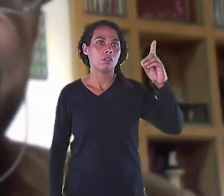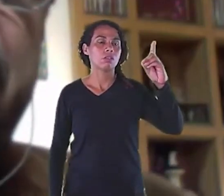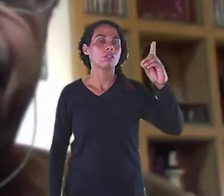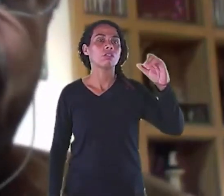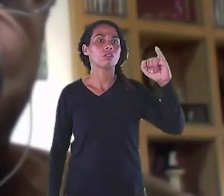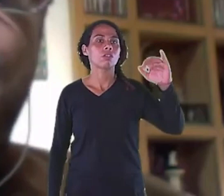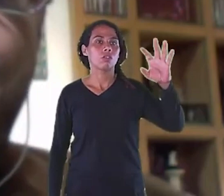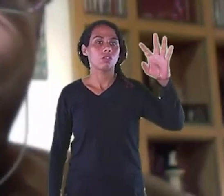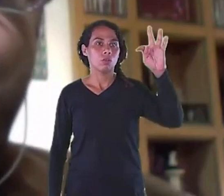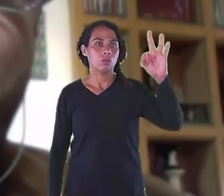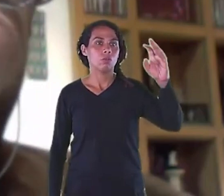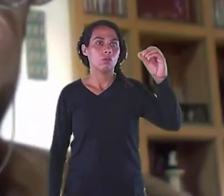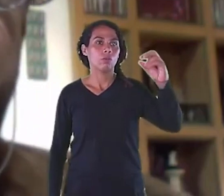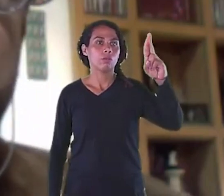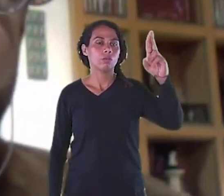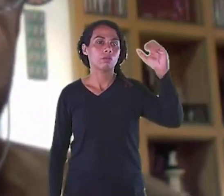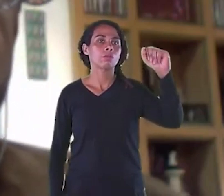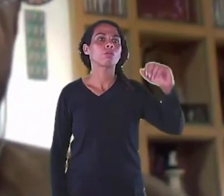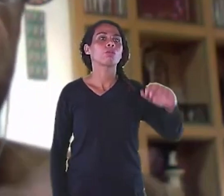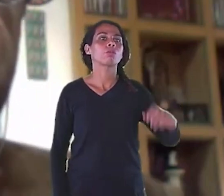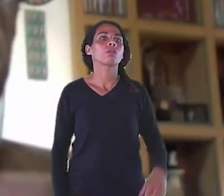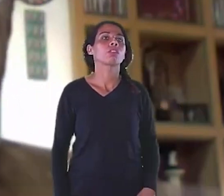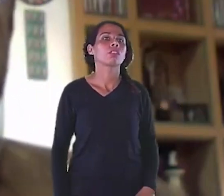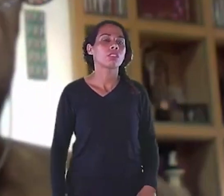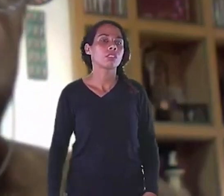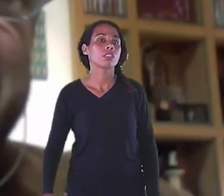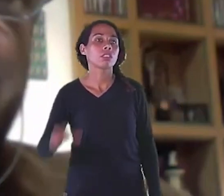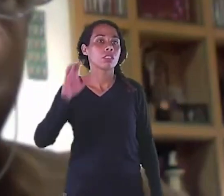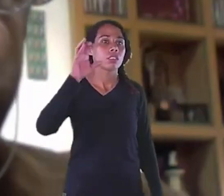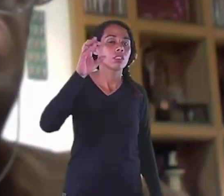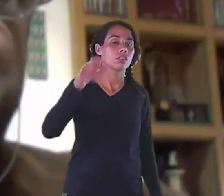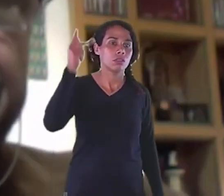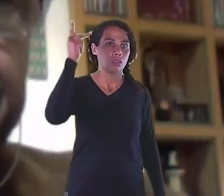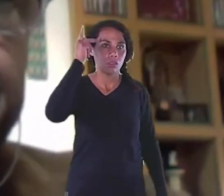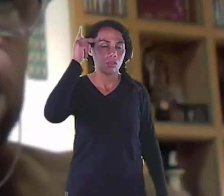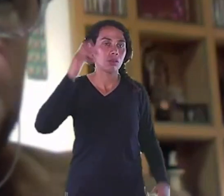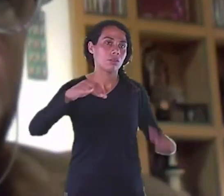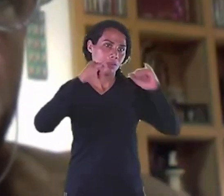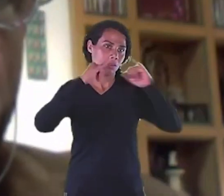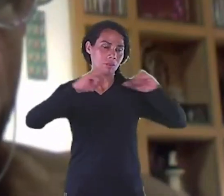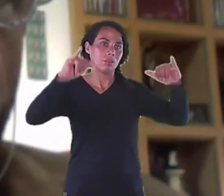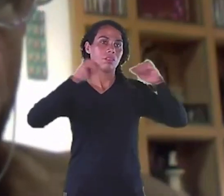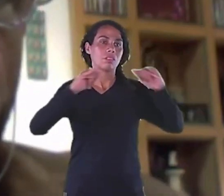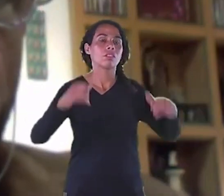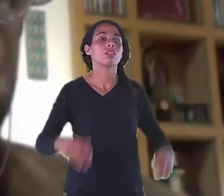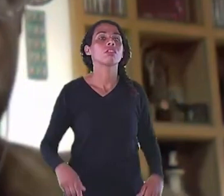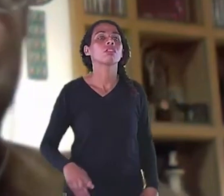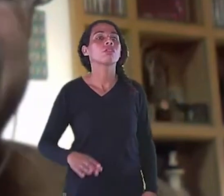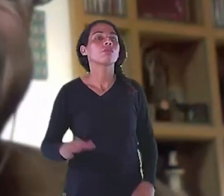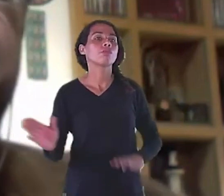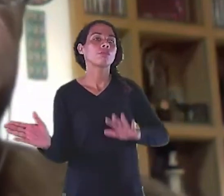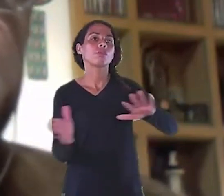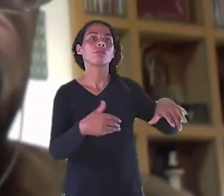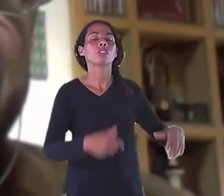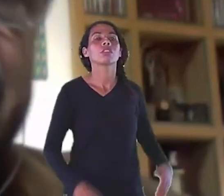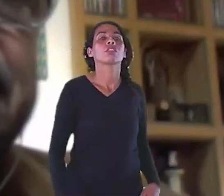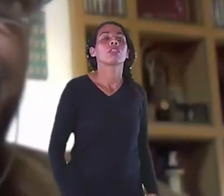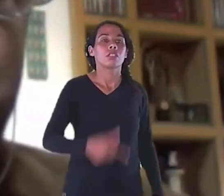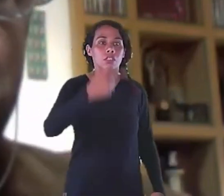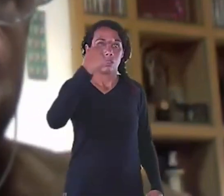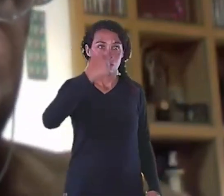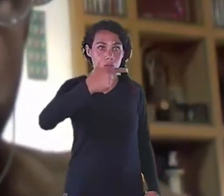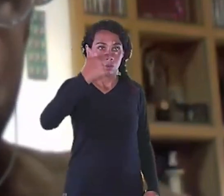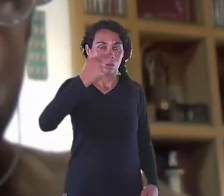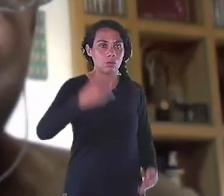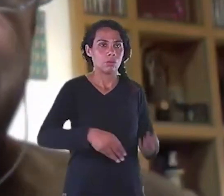segundo Já foi com A minha primeira Primeira publicação Com a Blucher Que fez o segundo E o terceiro Eu tenho